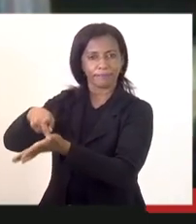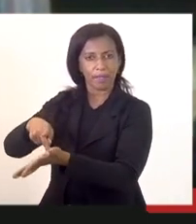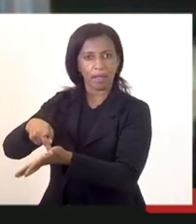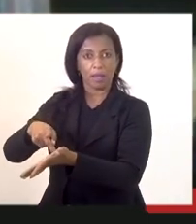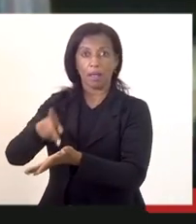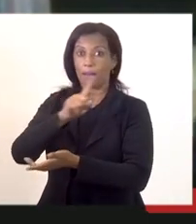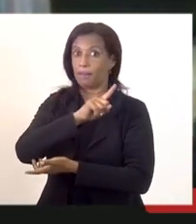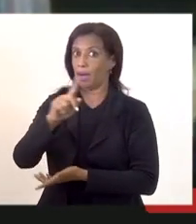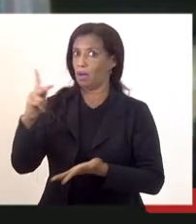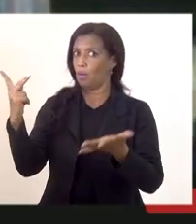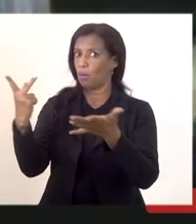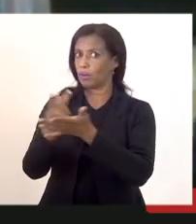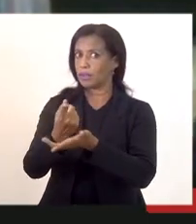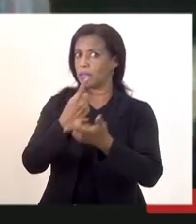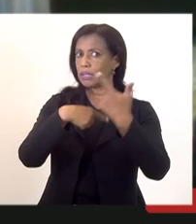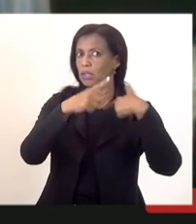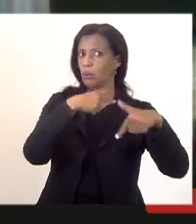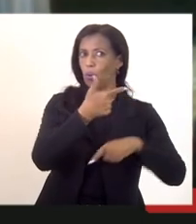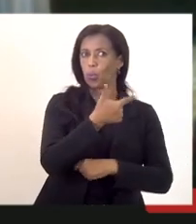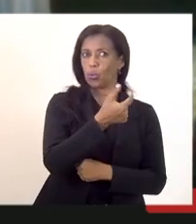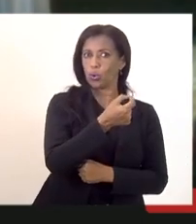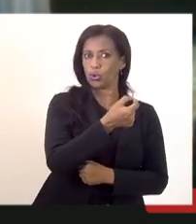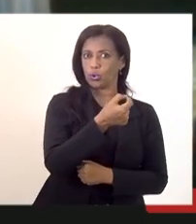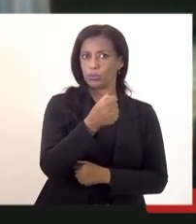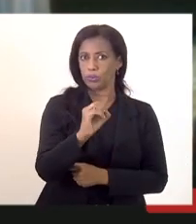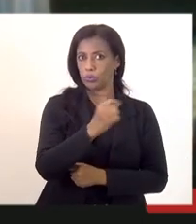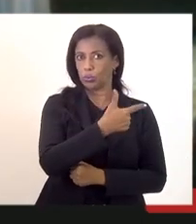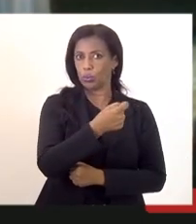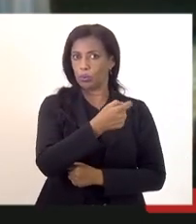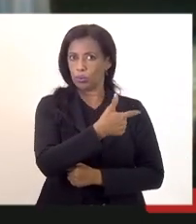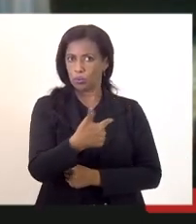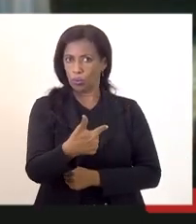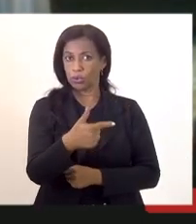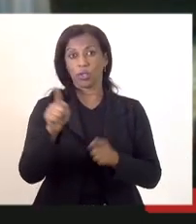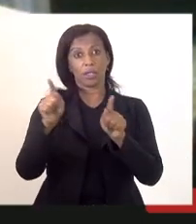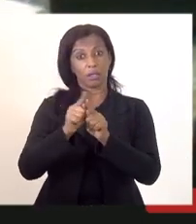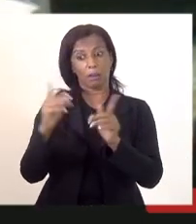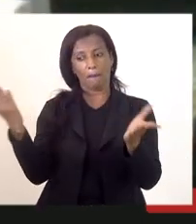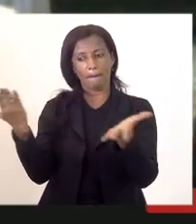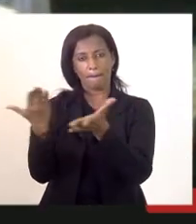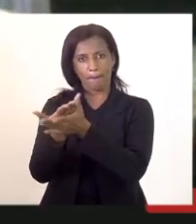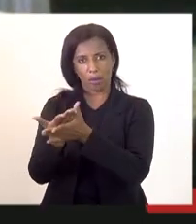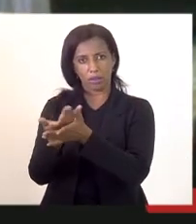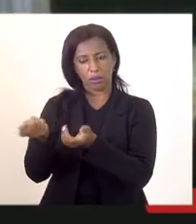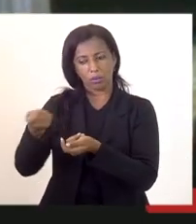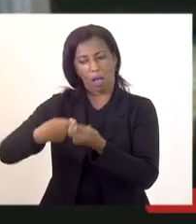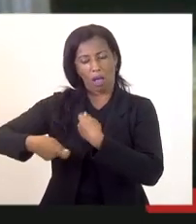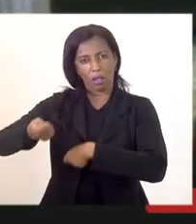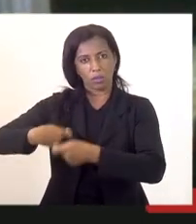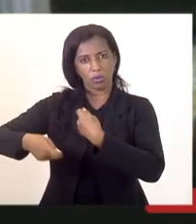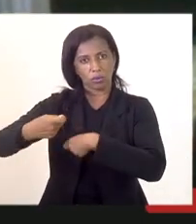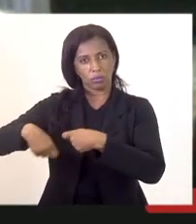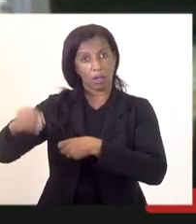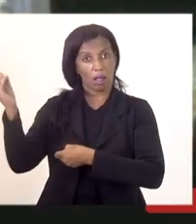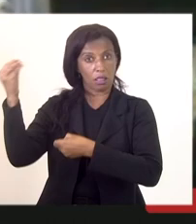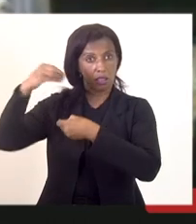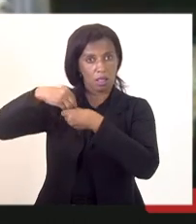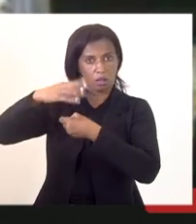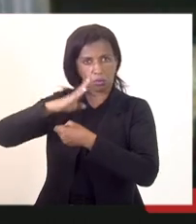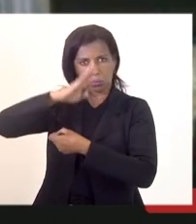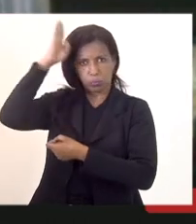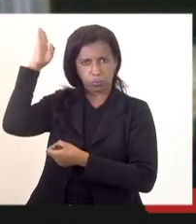aconteceu no ano de 2000 e 2002 e outra coisa abrir um processo administrativo na corporação primeiramente uma